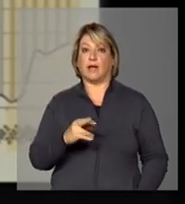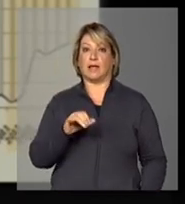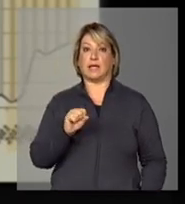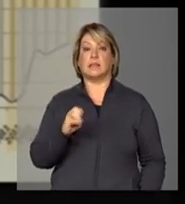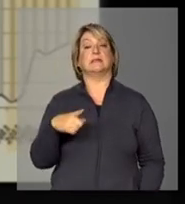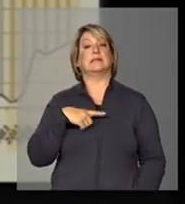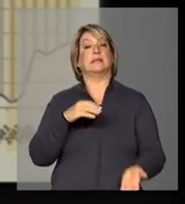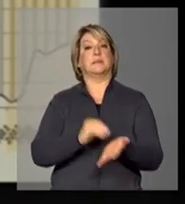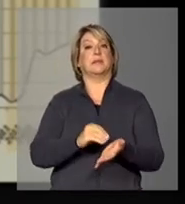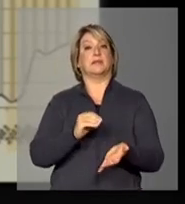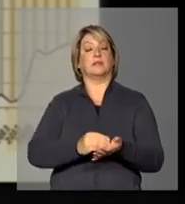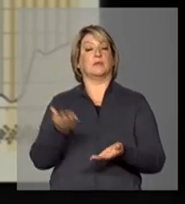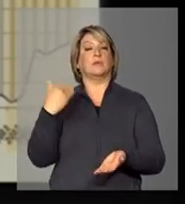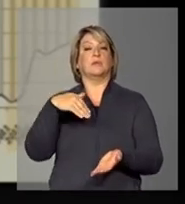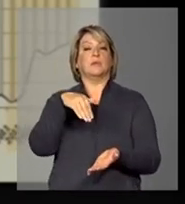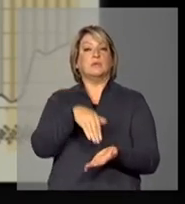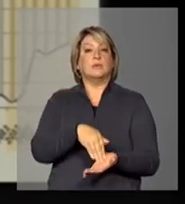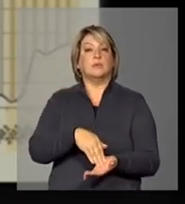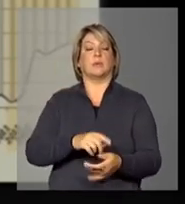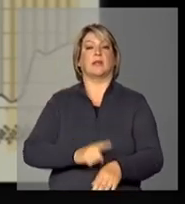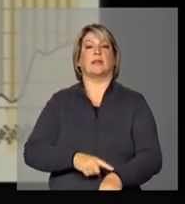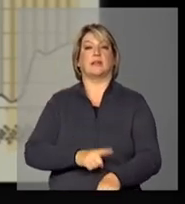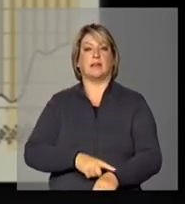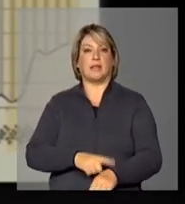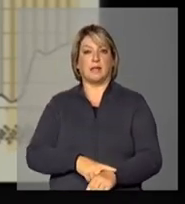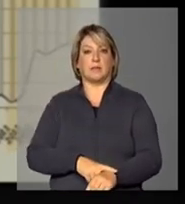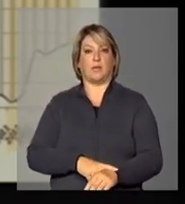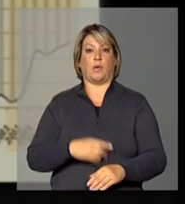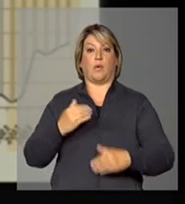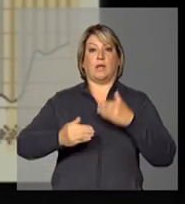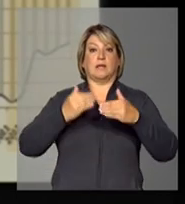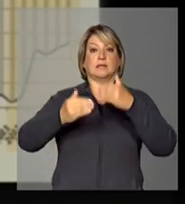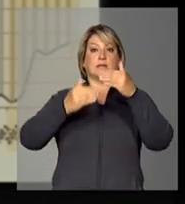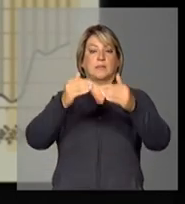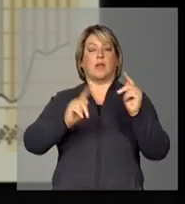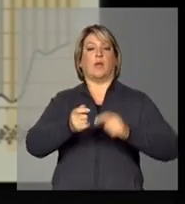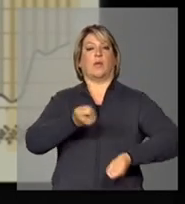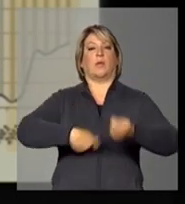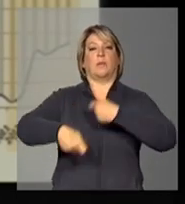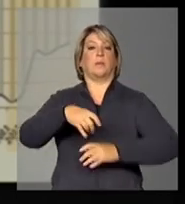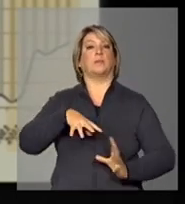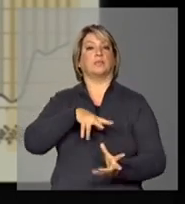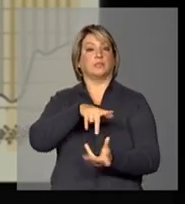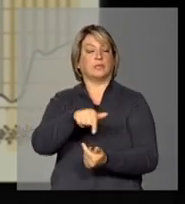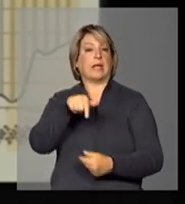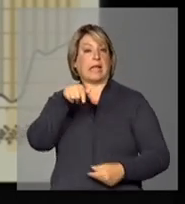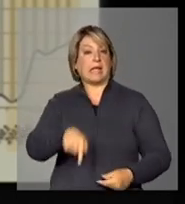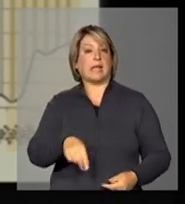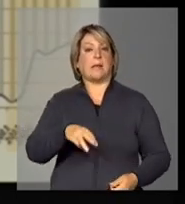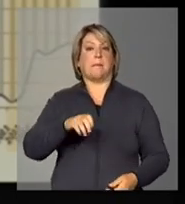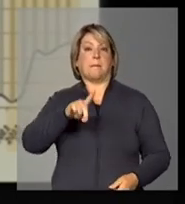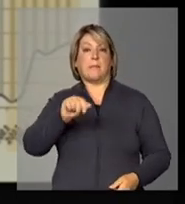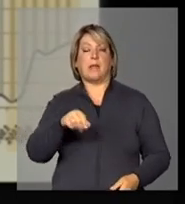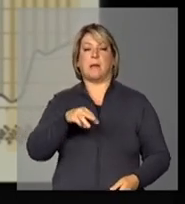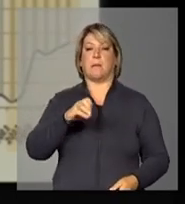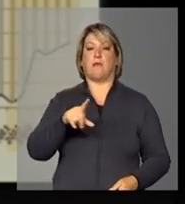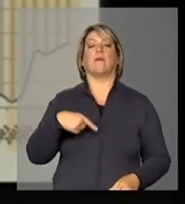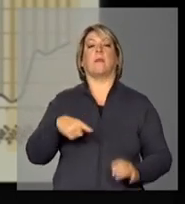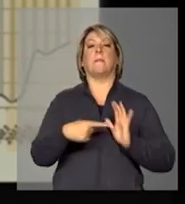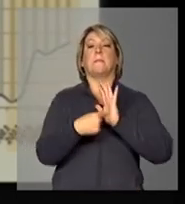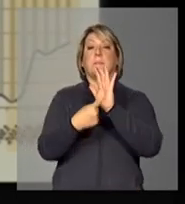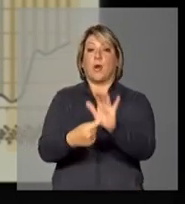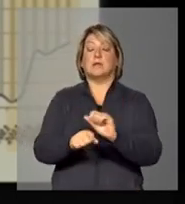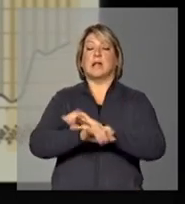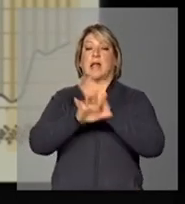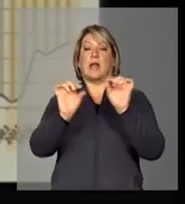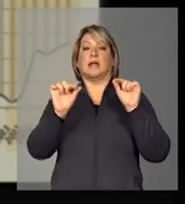mantido, nos últimos tempos, o crescimento da economia mundial. Essa média móvel mostra claramente